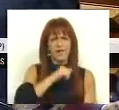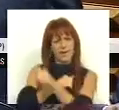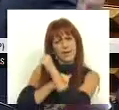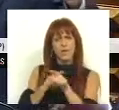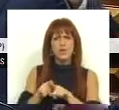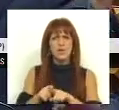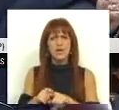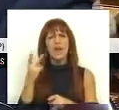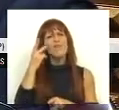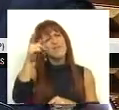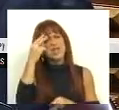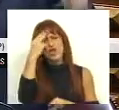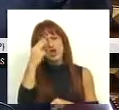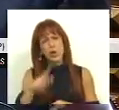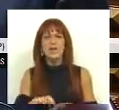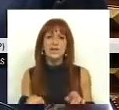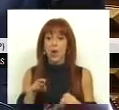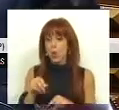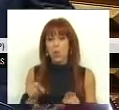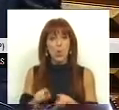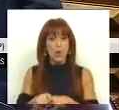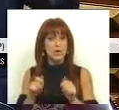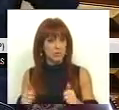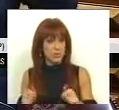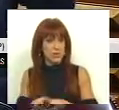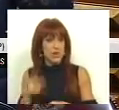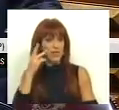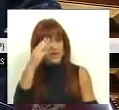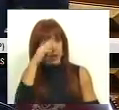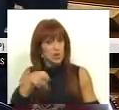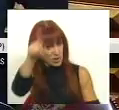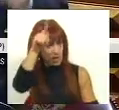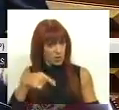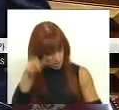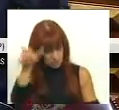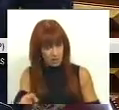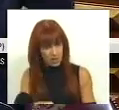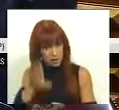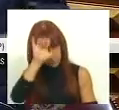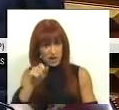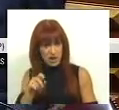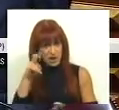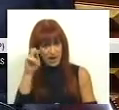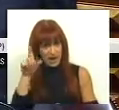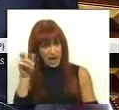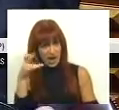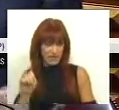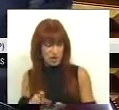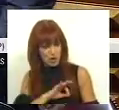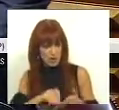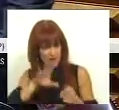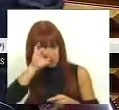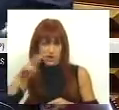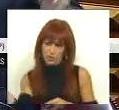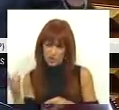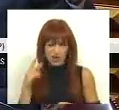a revisitar a história. Tal é o Conselho que eu lhe dou, é que revisita a história, V. Exª e o Ministro Miguel Relvas e o Sr. Secretário de Estado.